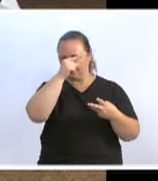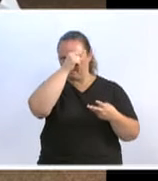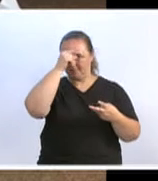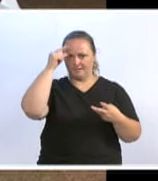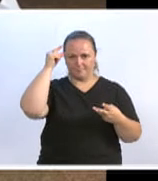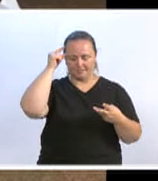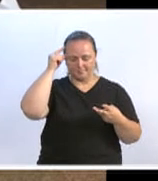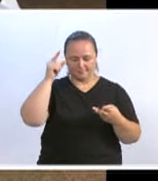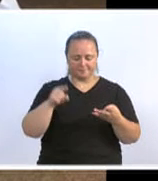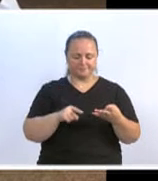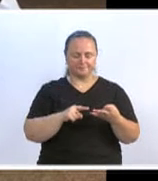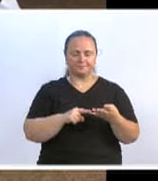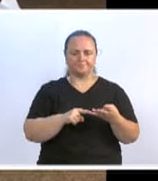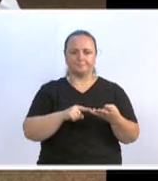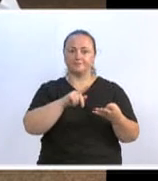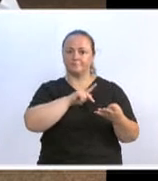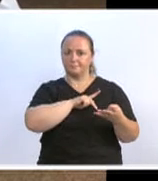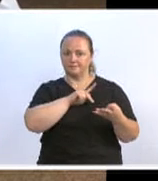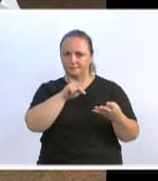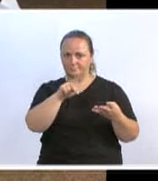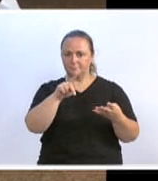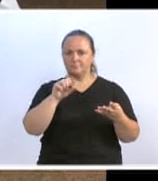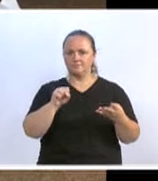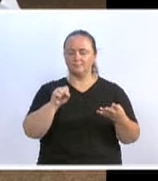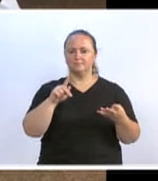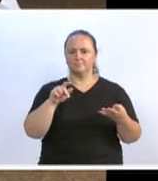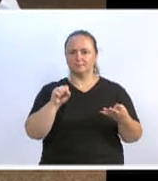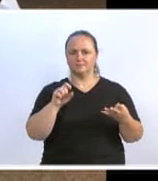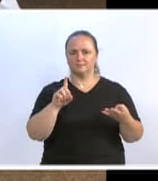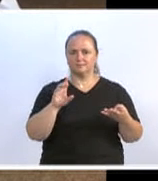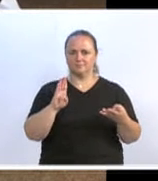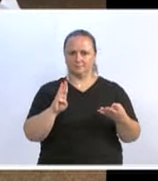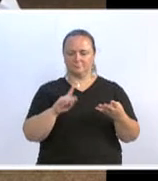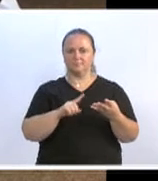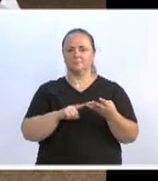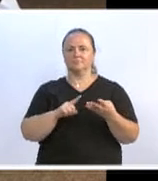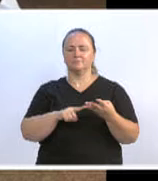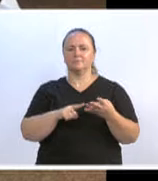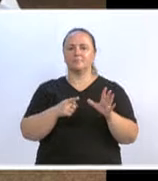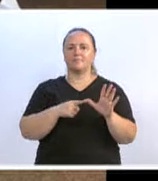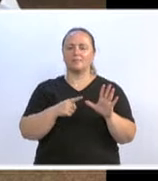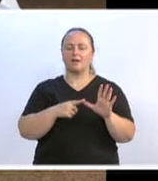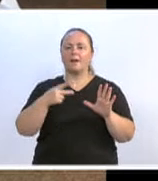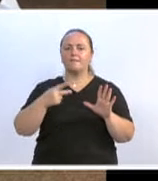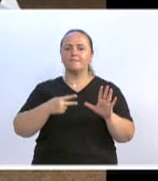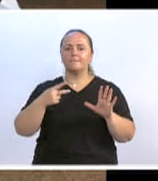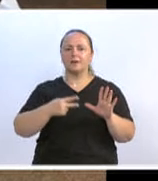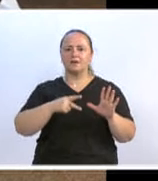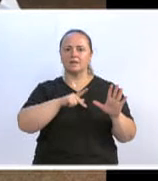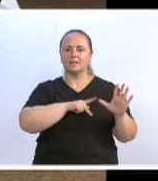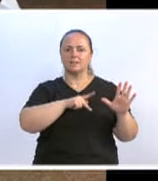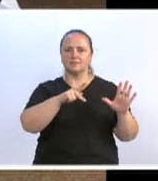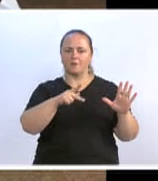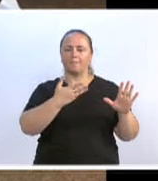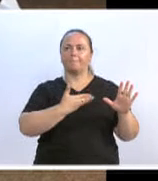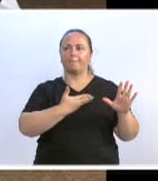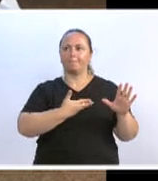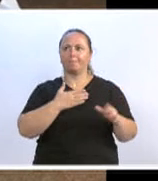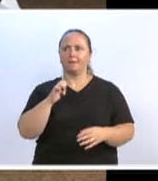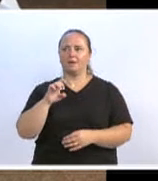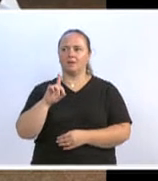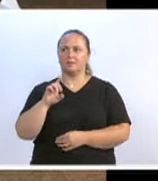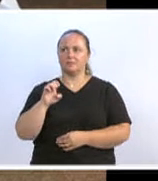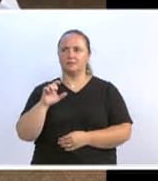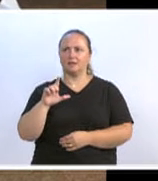o nosso presidente do PSDB, o senhor José Carlos Wexler, e também o nosso vice-presidente, o amigo Edélcio Vieira,